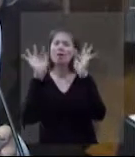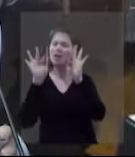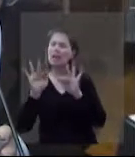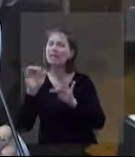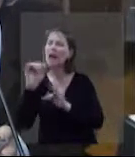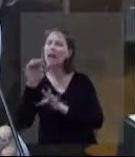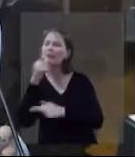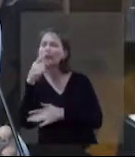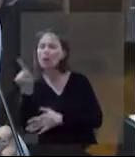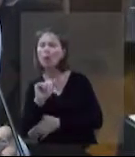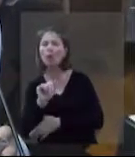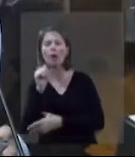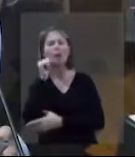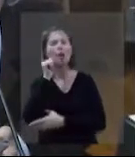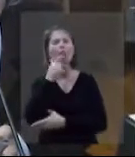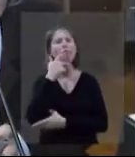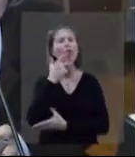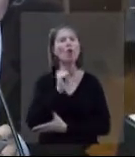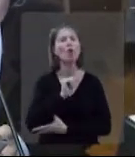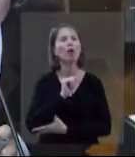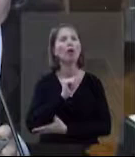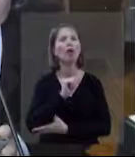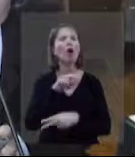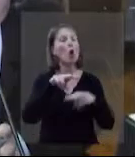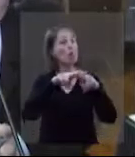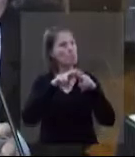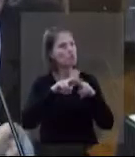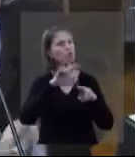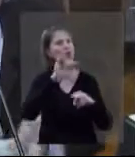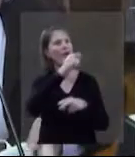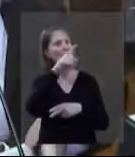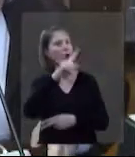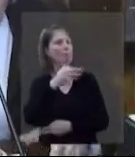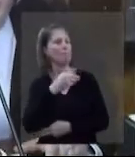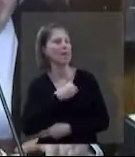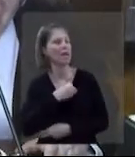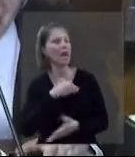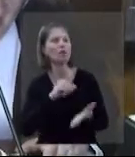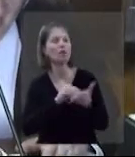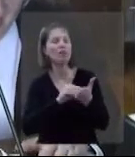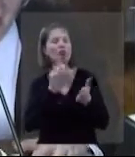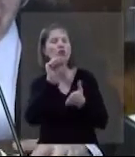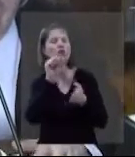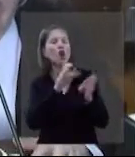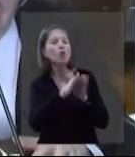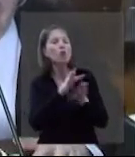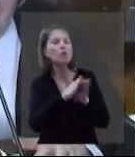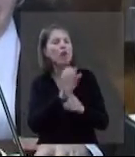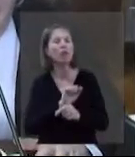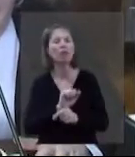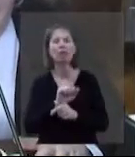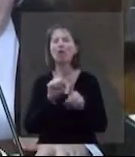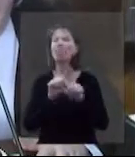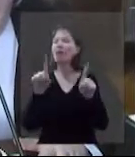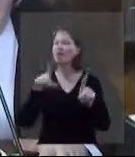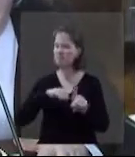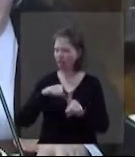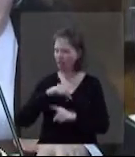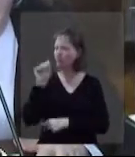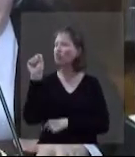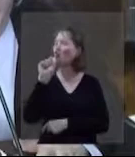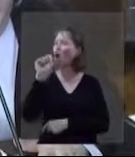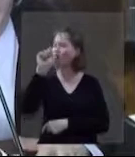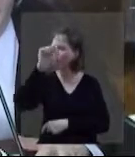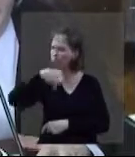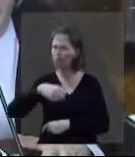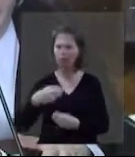era Adão que não tinha, aí ela falou, ah, por isso que Adão pecou, ele não tinha sogra para aconselhar ele, para dizer não. Falei, mas quem disse para a senhora que a sogra não estava ali?